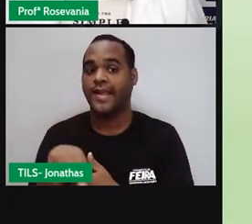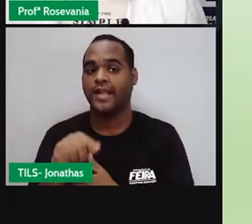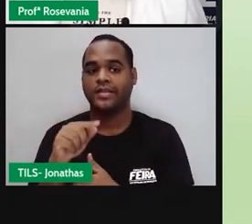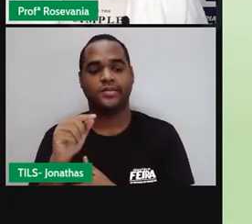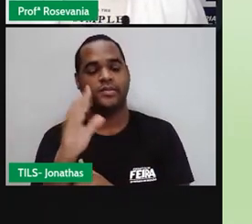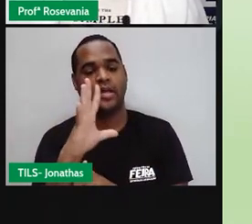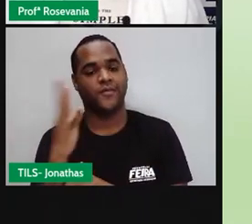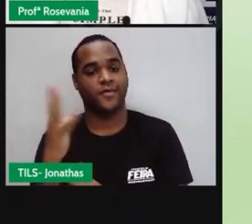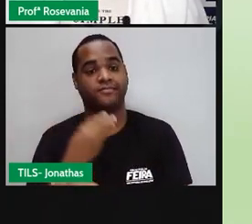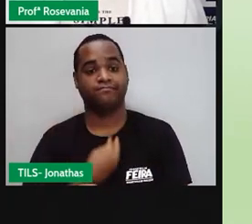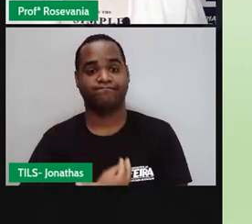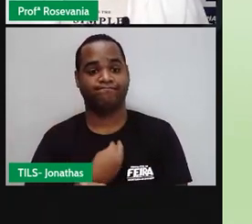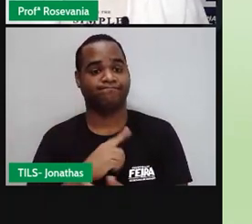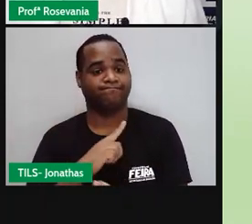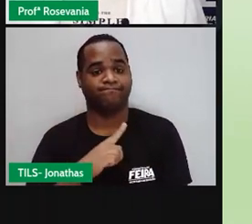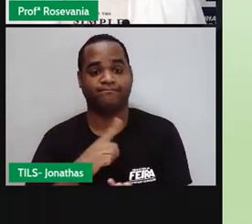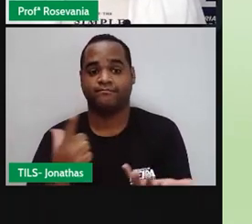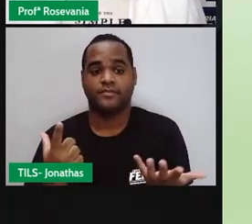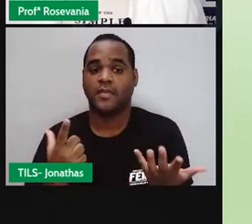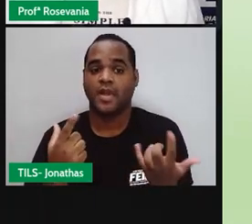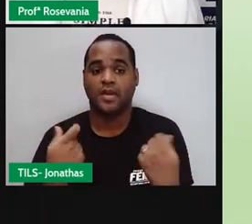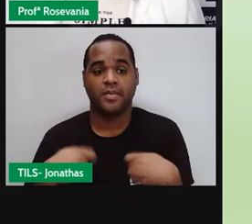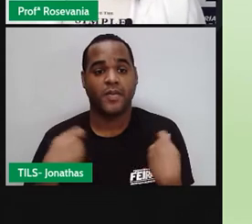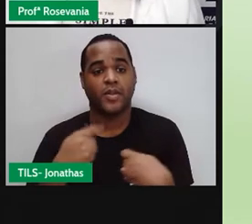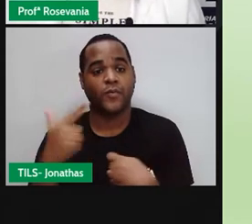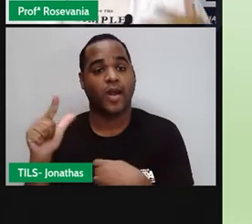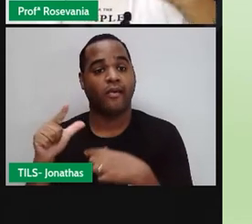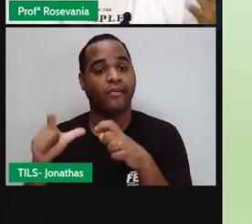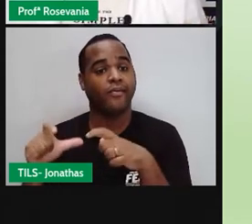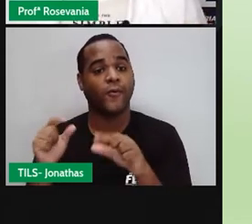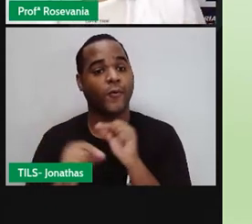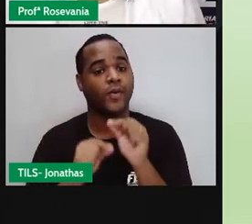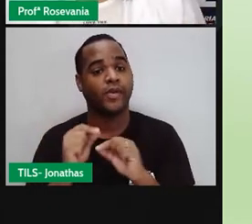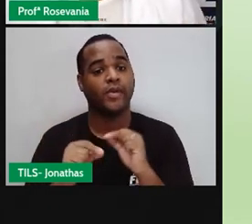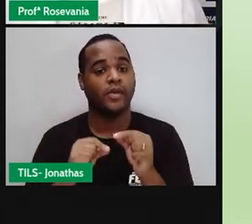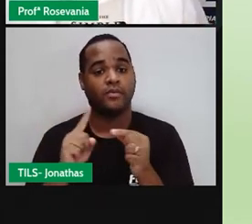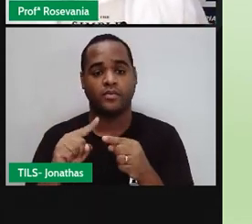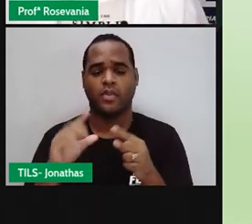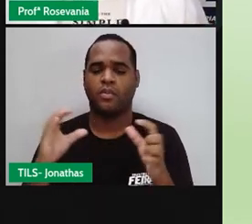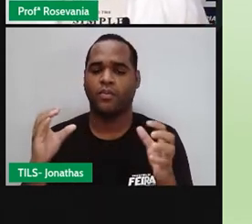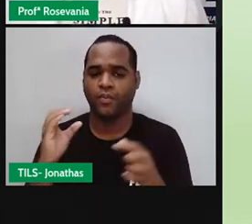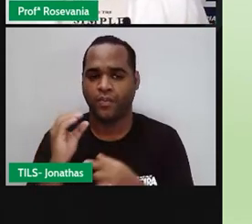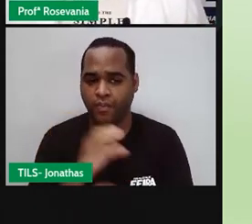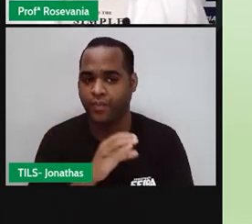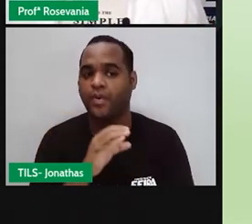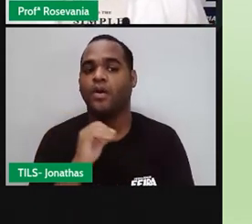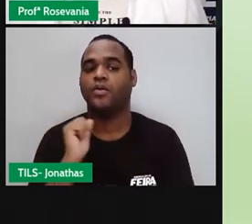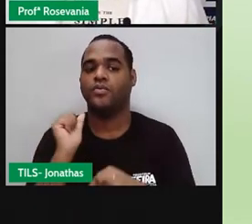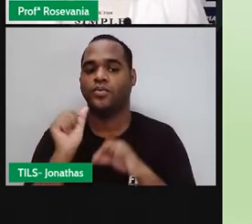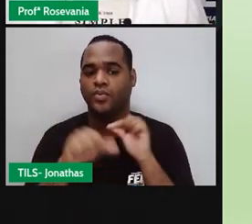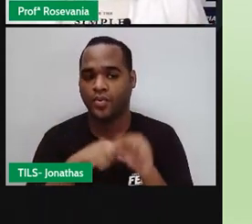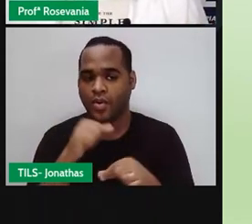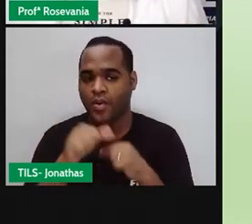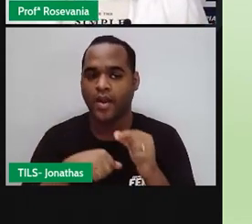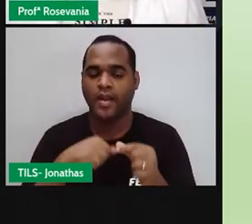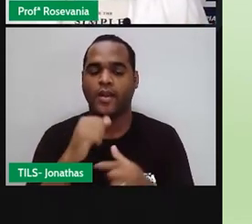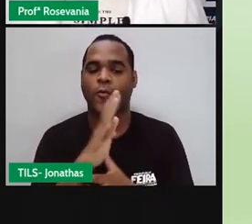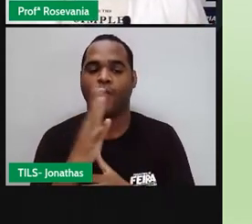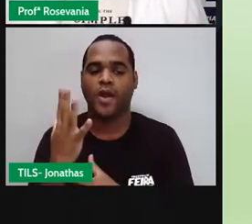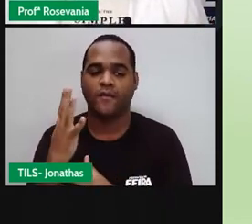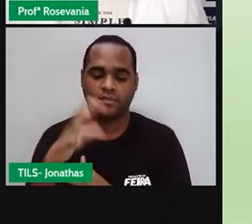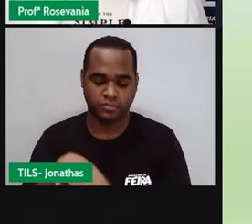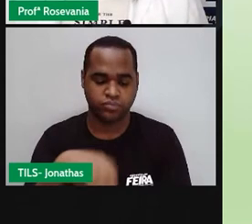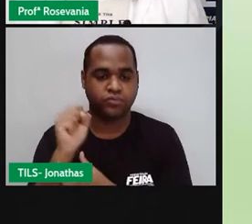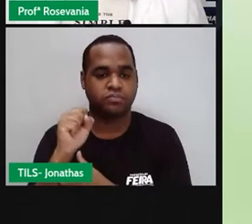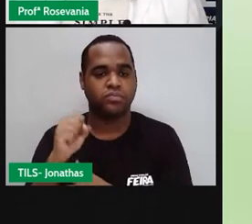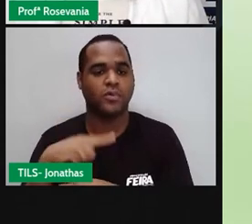iriam ficar, e ele tem que ir para algum lugar, para onde é que ele vai? Aumentar o efeito estufa. Então, quanto mais eu retiro as árvores,